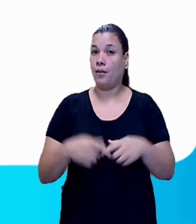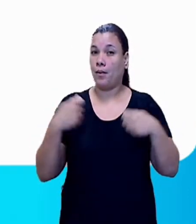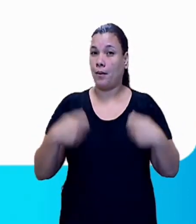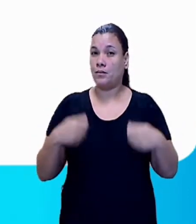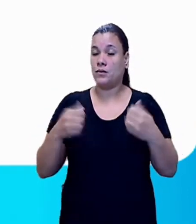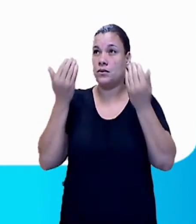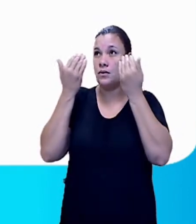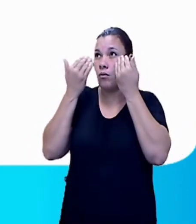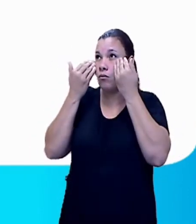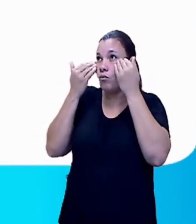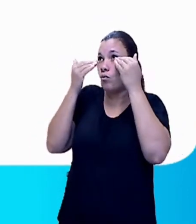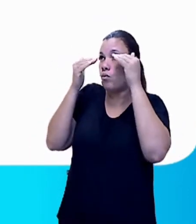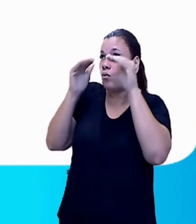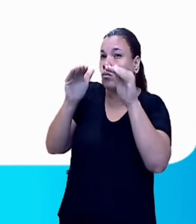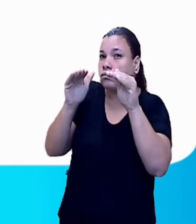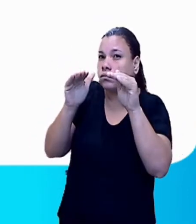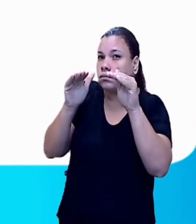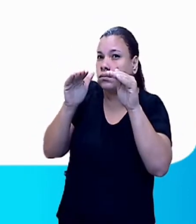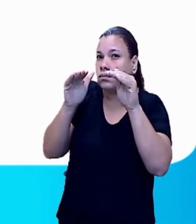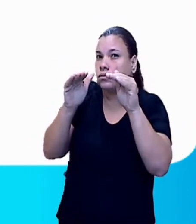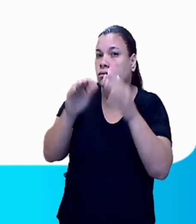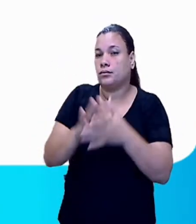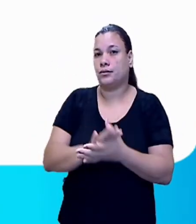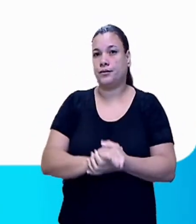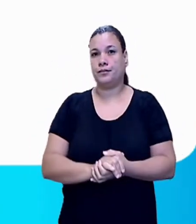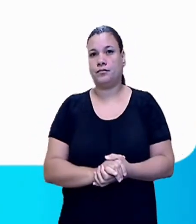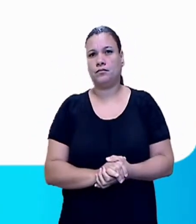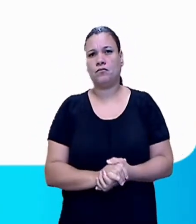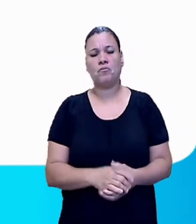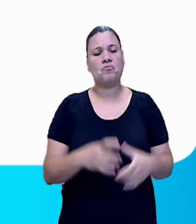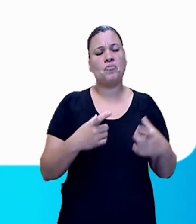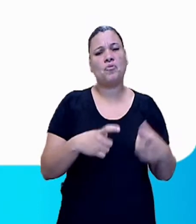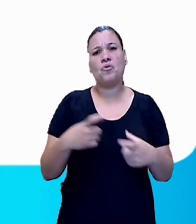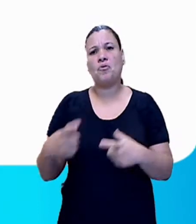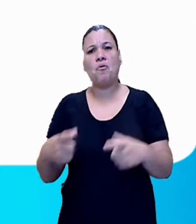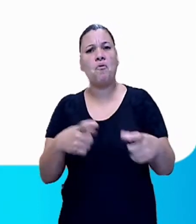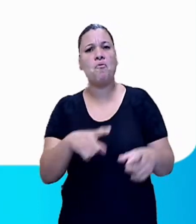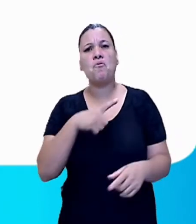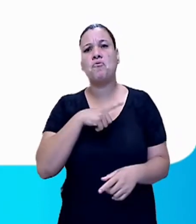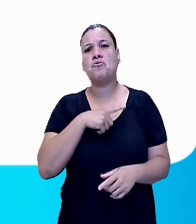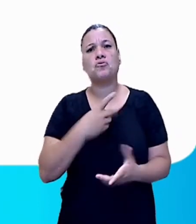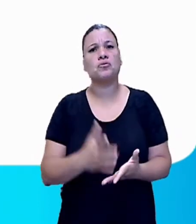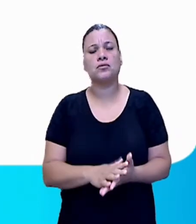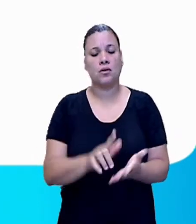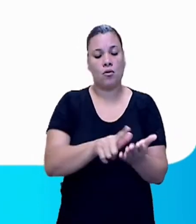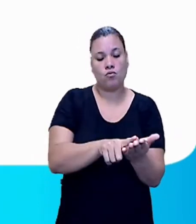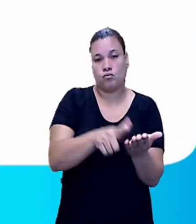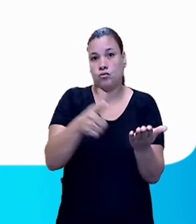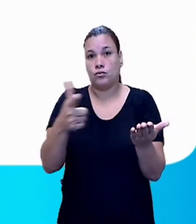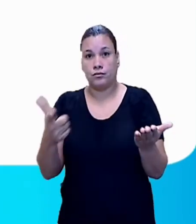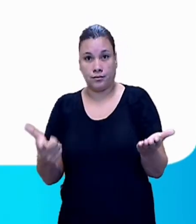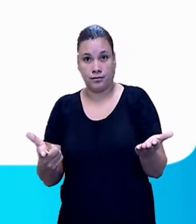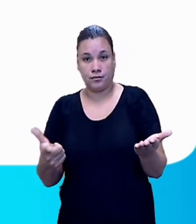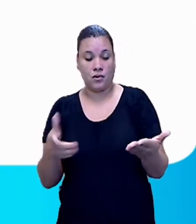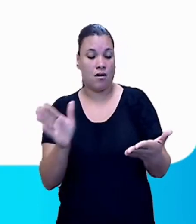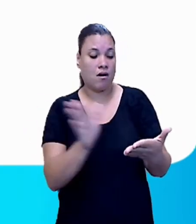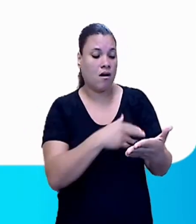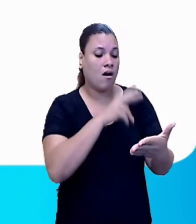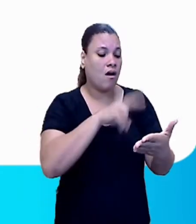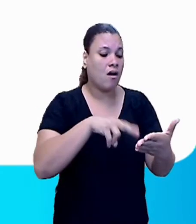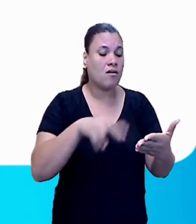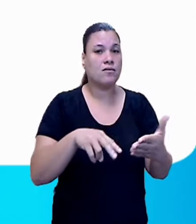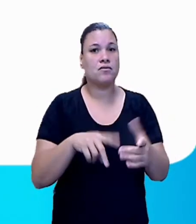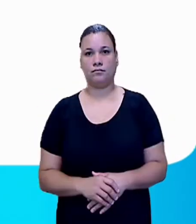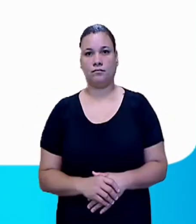a atenção do consumidor. E pode ser encontrado onde, então? Em jornais, revistas, televisão